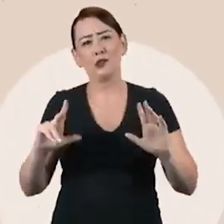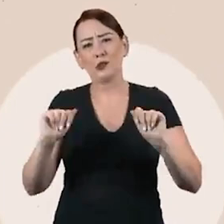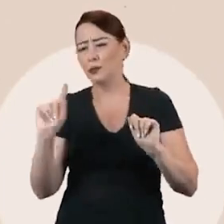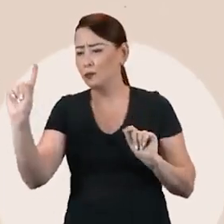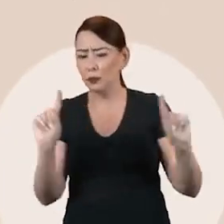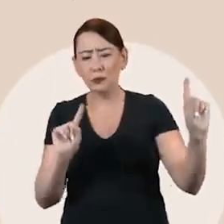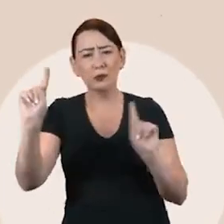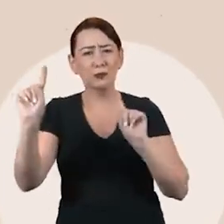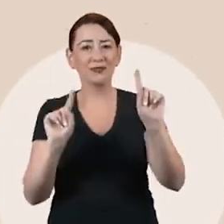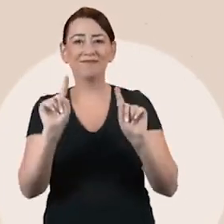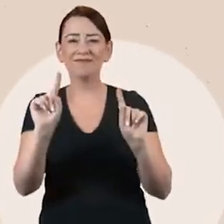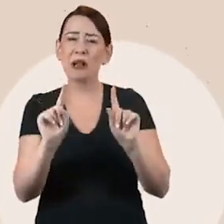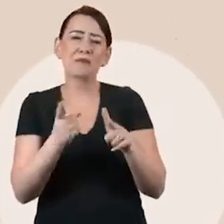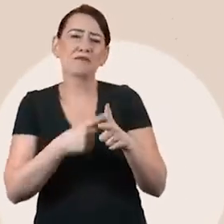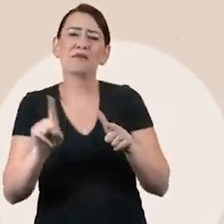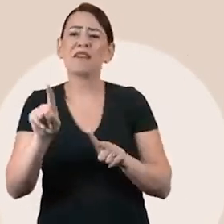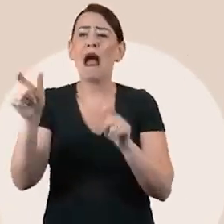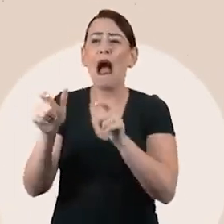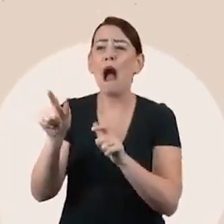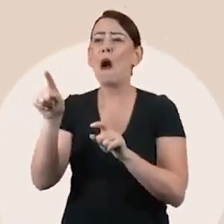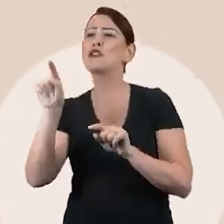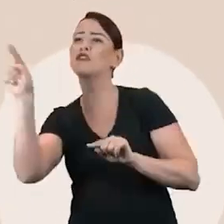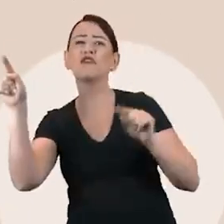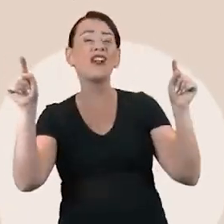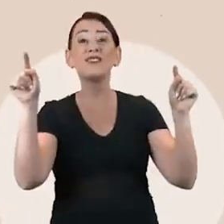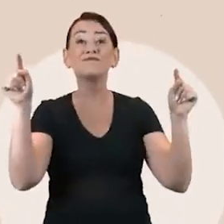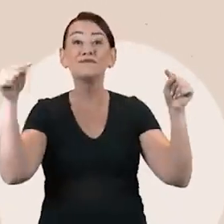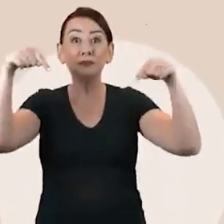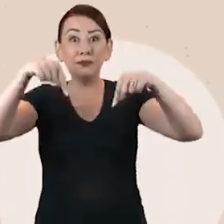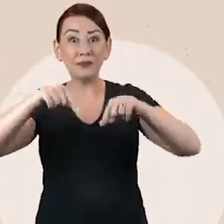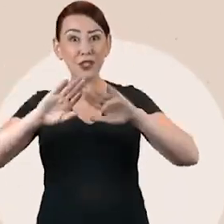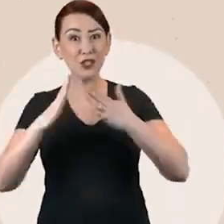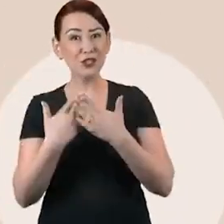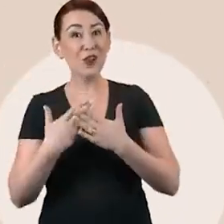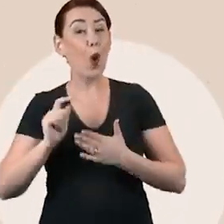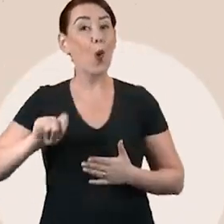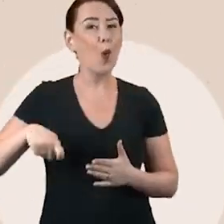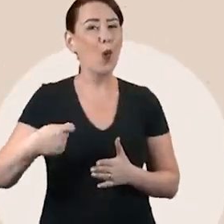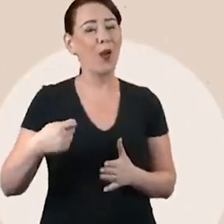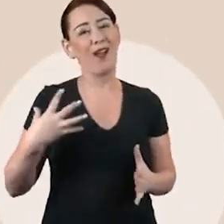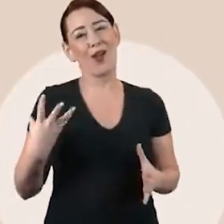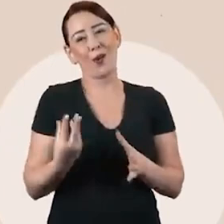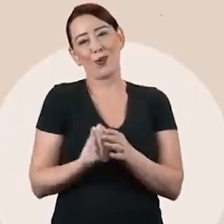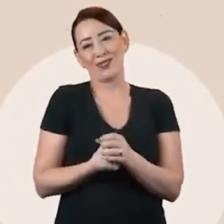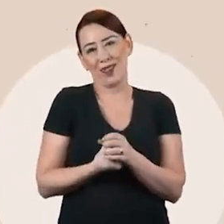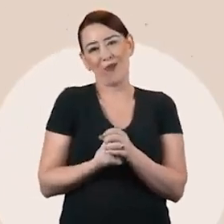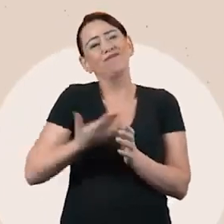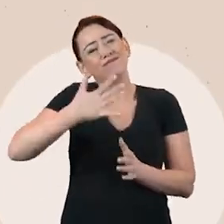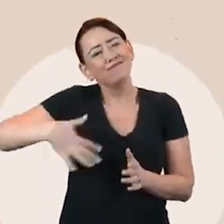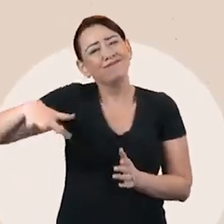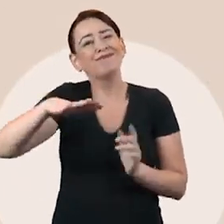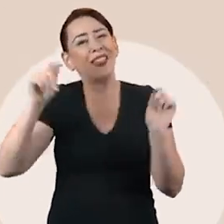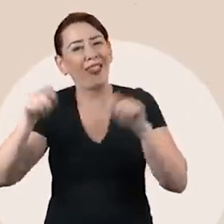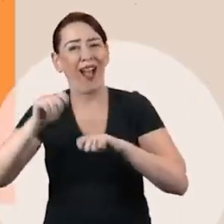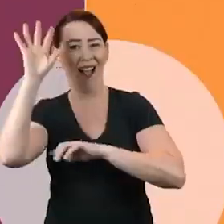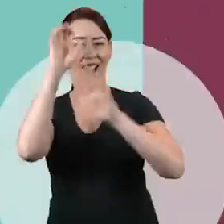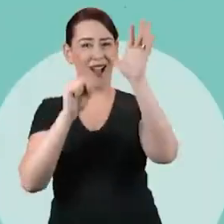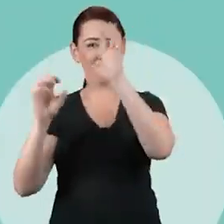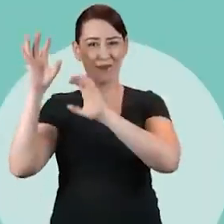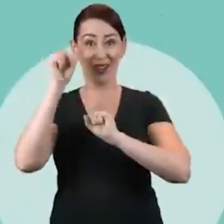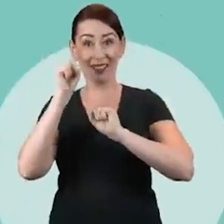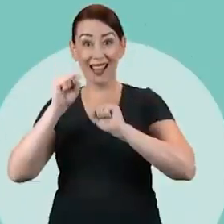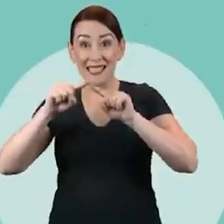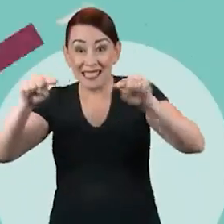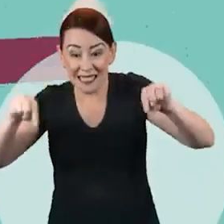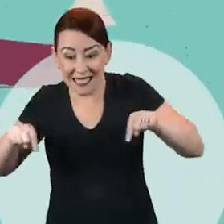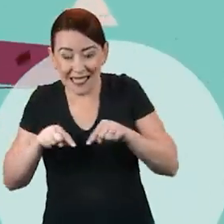Não importa como o aluno é, de onde vem, porque a escola é lugar de inclusão, onde todos podem aprender. A sala de